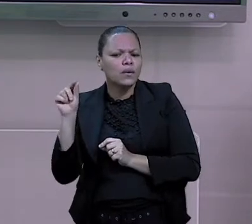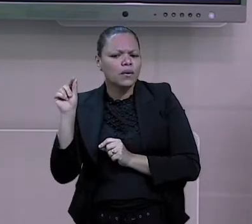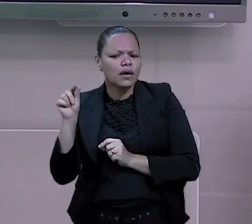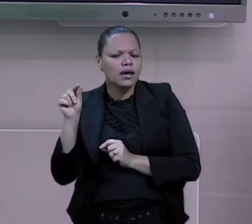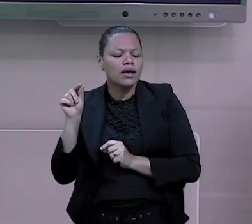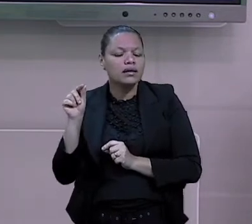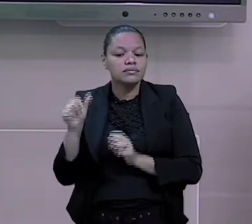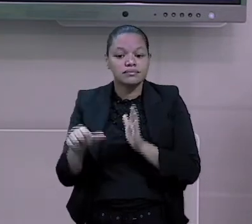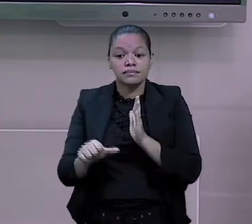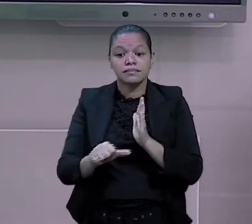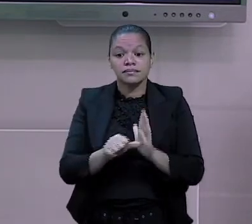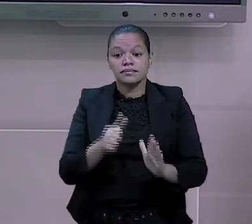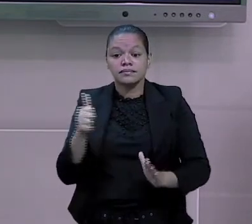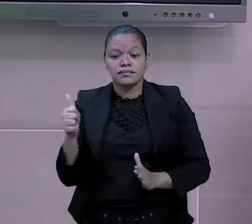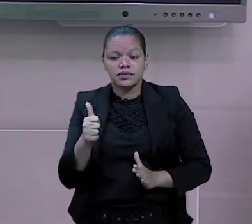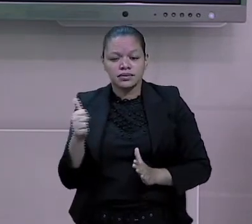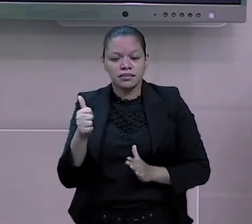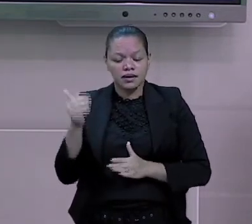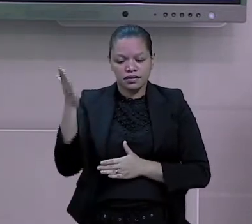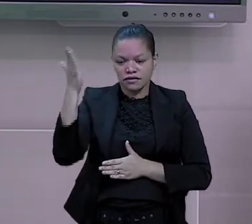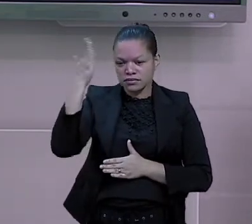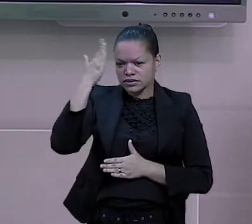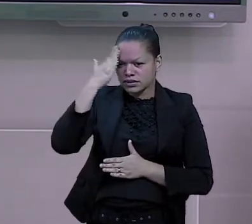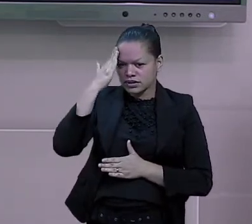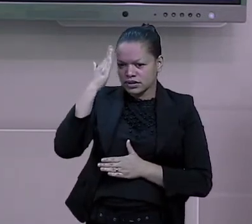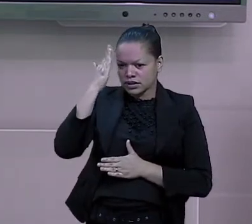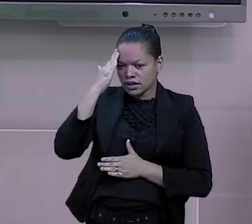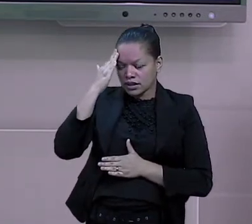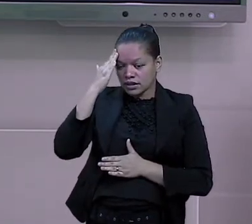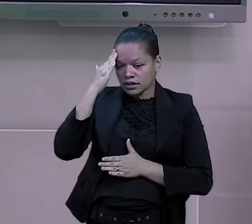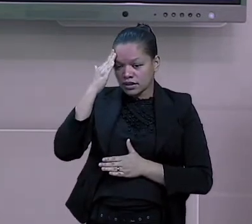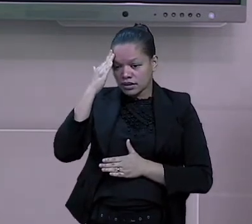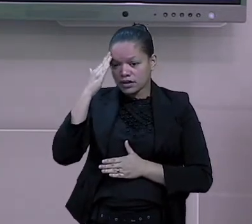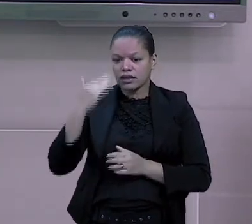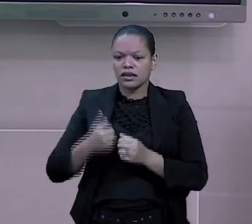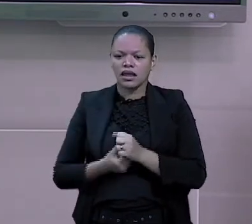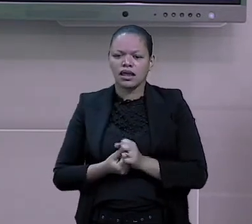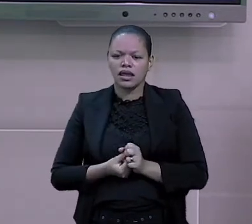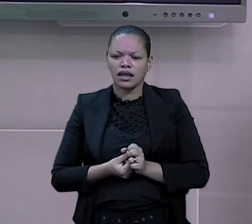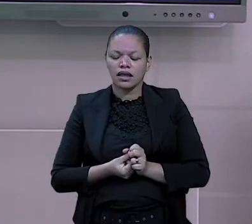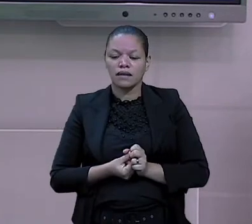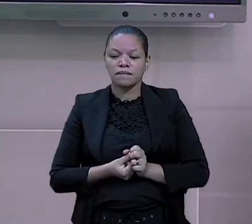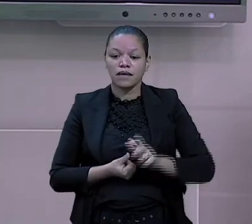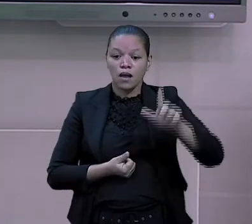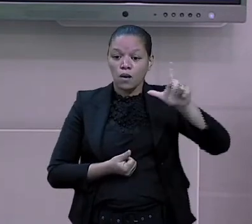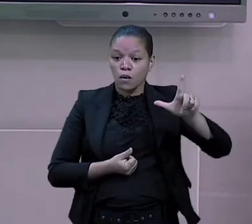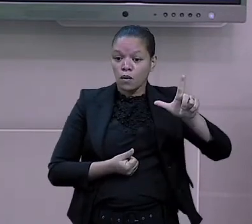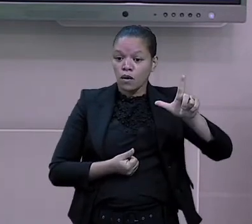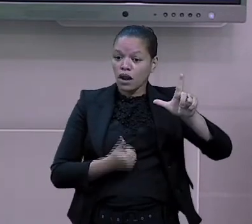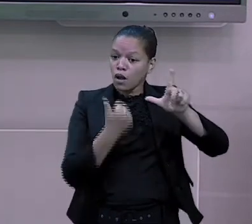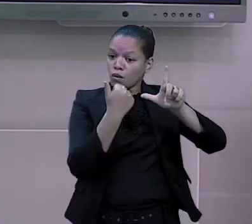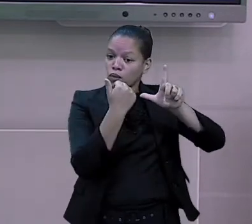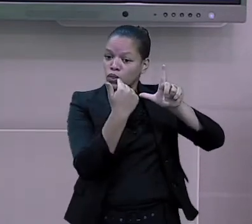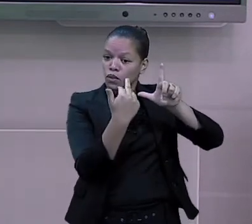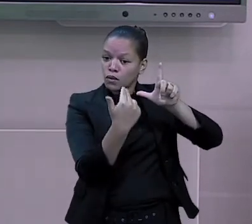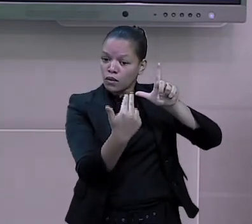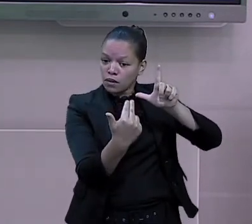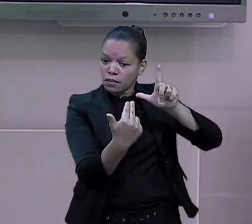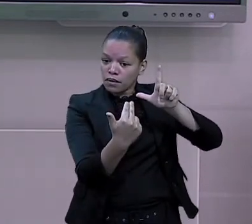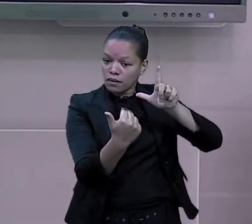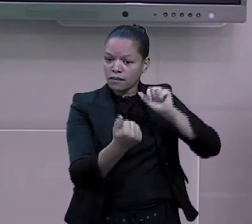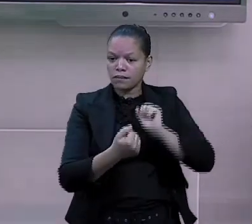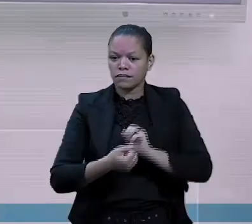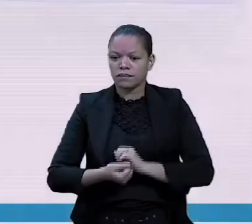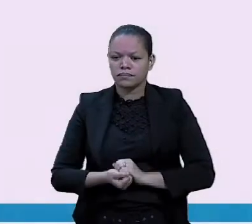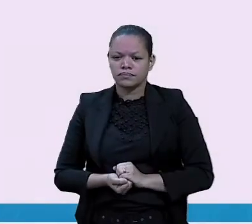que entender o grau normal do substantivo que é como a palavra normalmente se apresenta. o grau